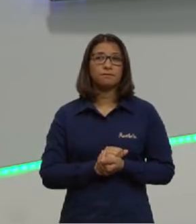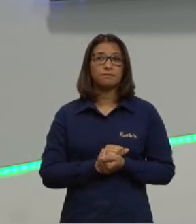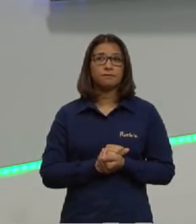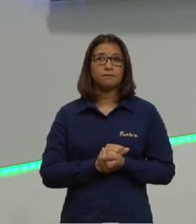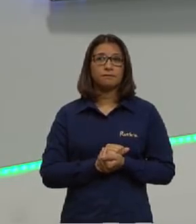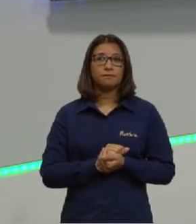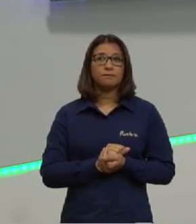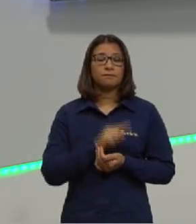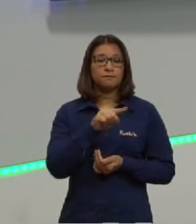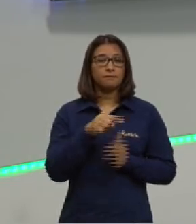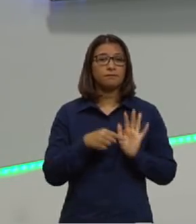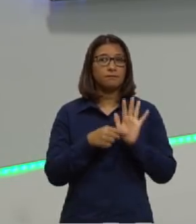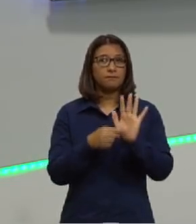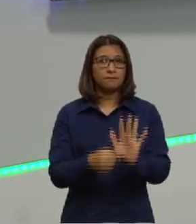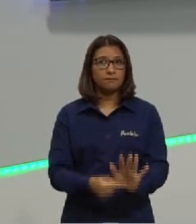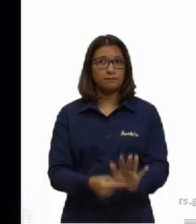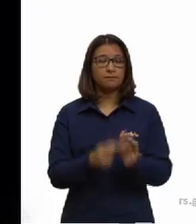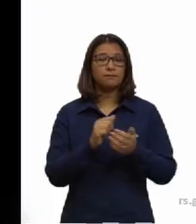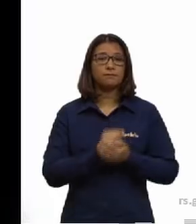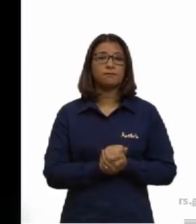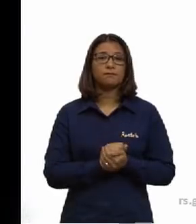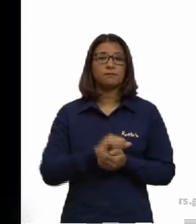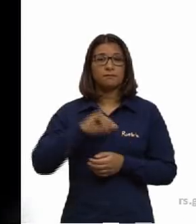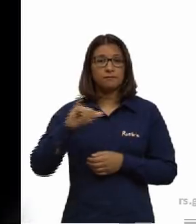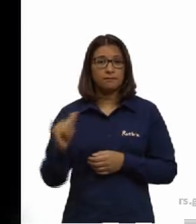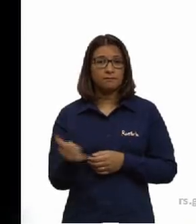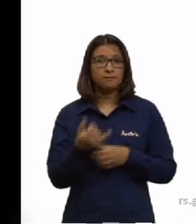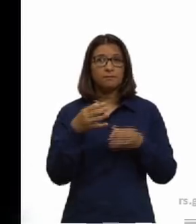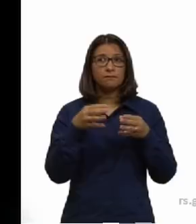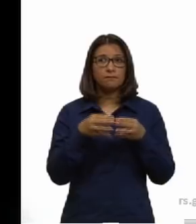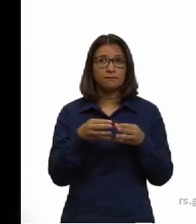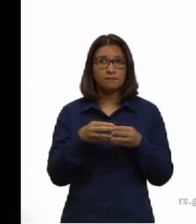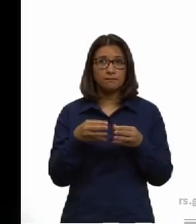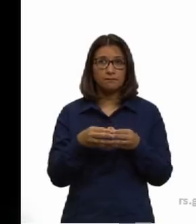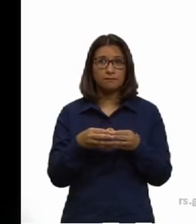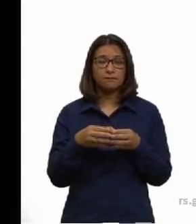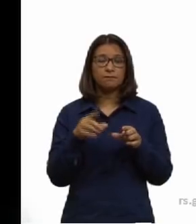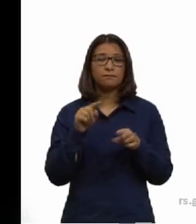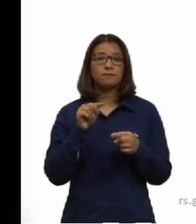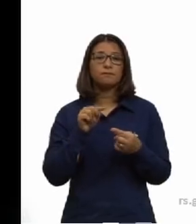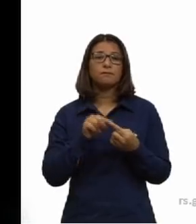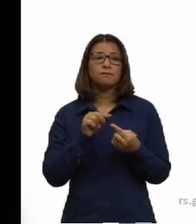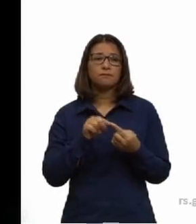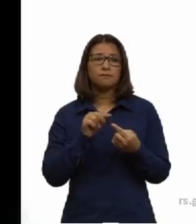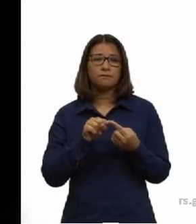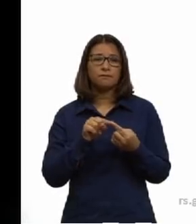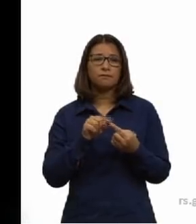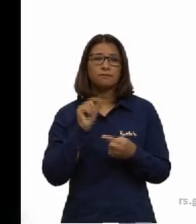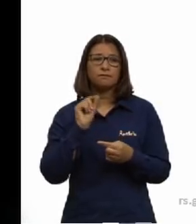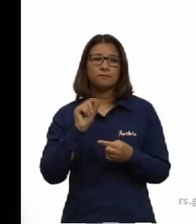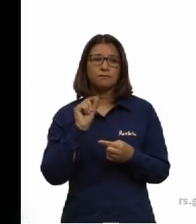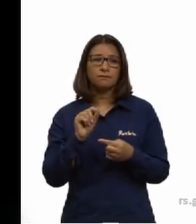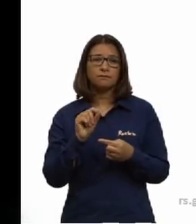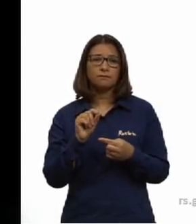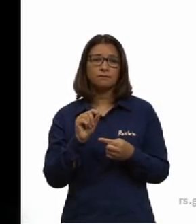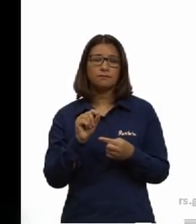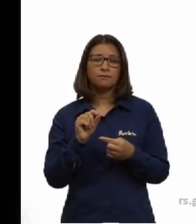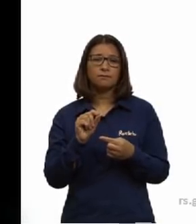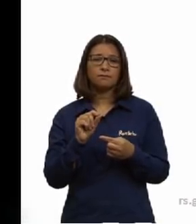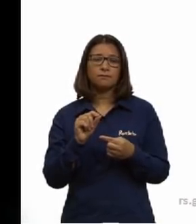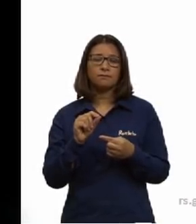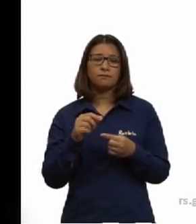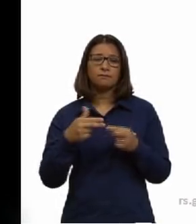E aqui, para trazer o último nucleotídeo, são, então, um exemplo, é o nucleotídeo de ATP.